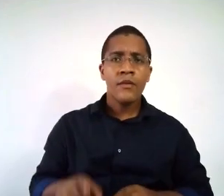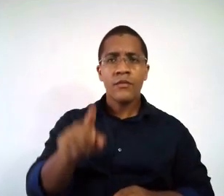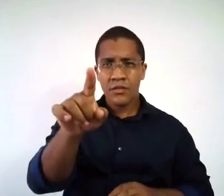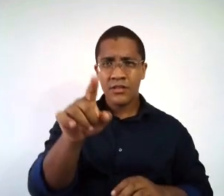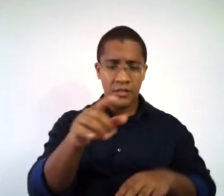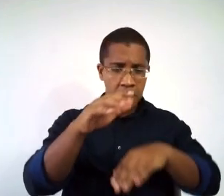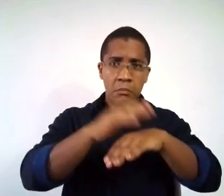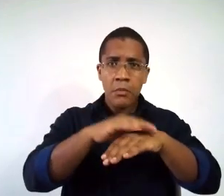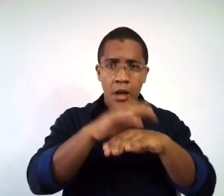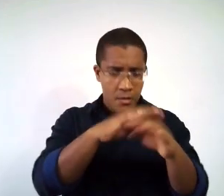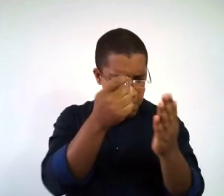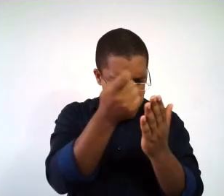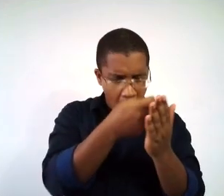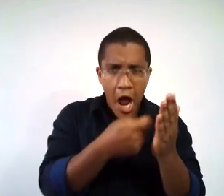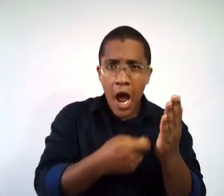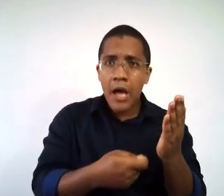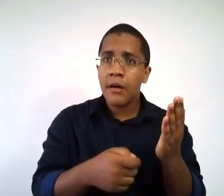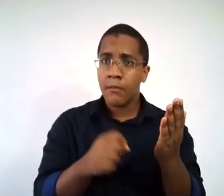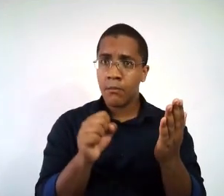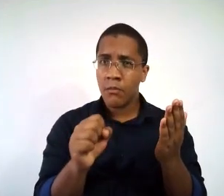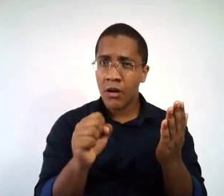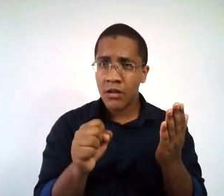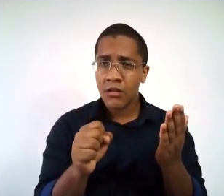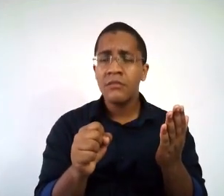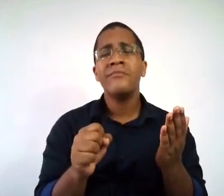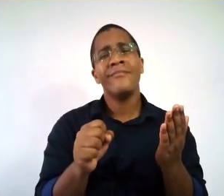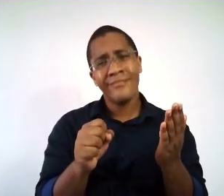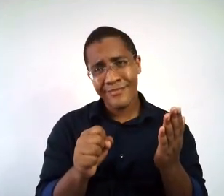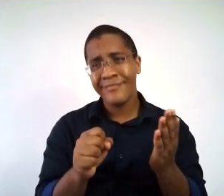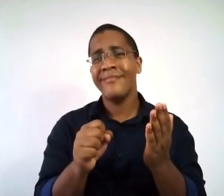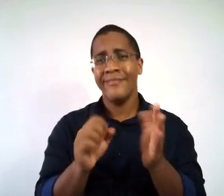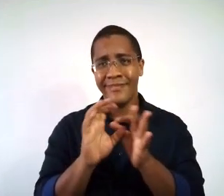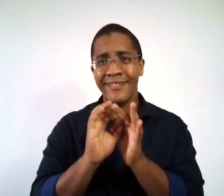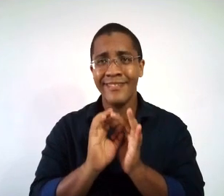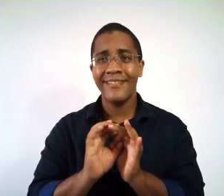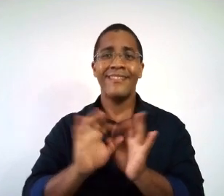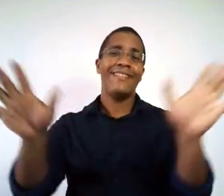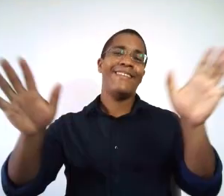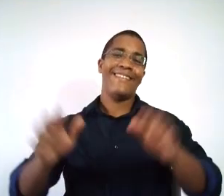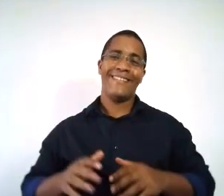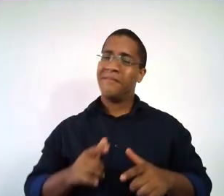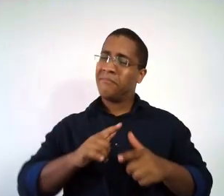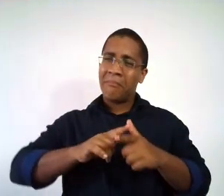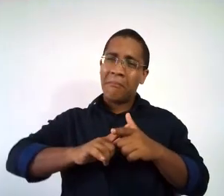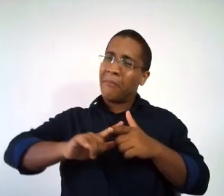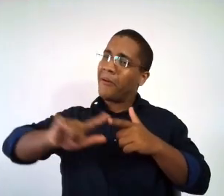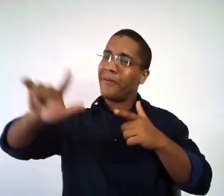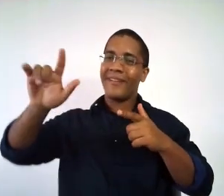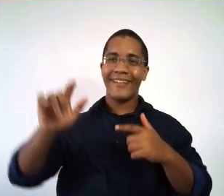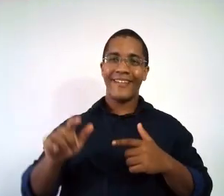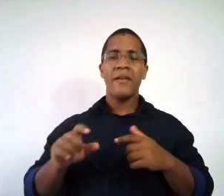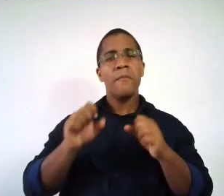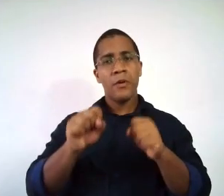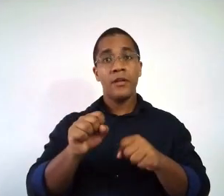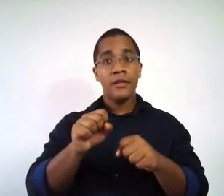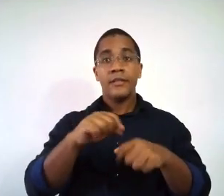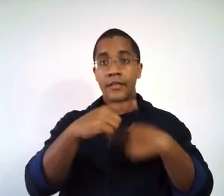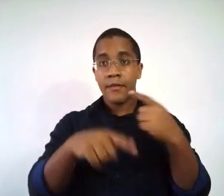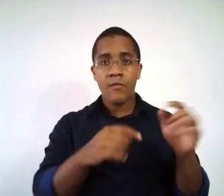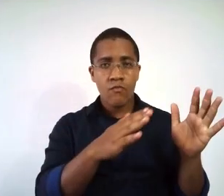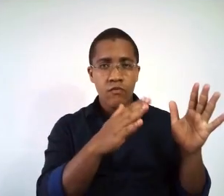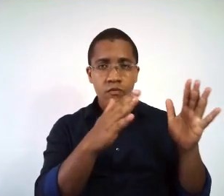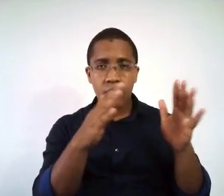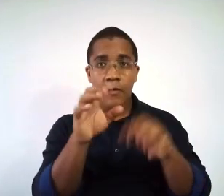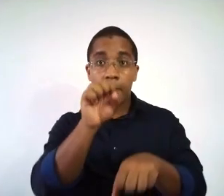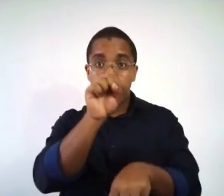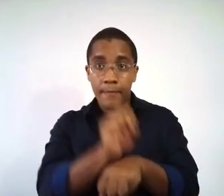no computador, mas nada impede que você possa escrever esse mesmo questionário no seu caderno. Sem problema